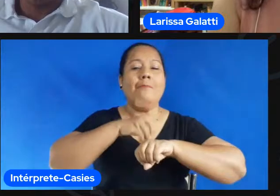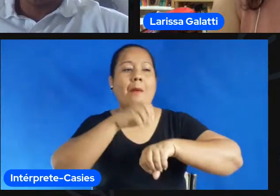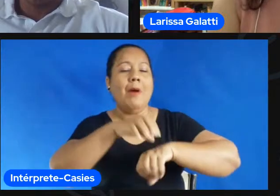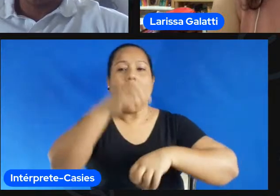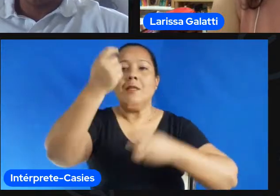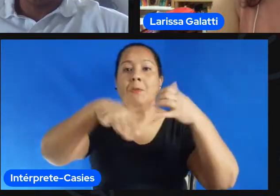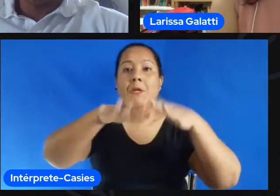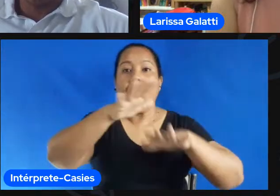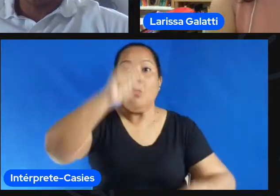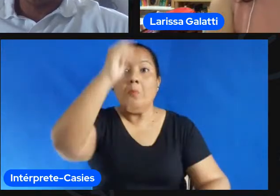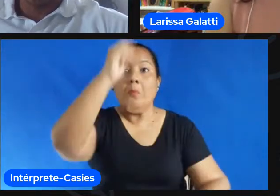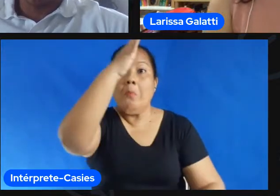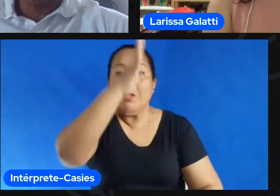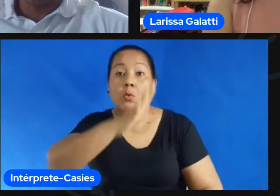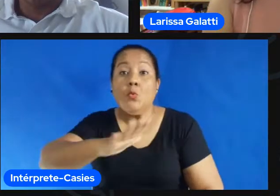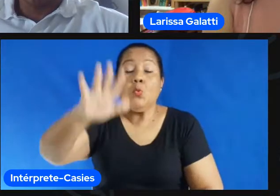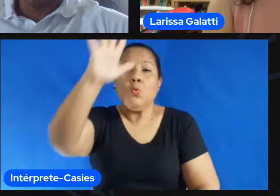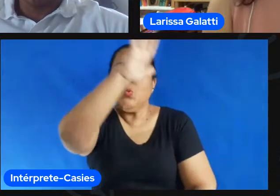horas na escola